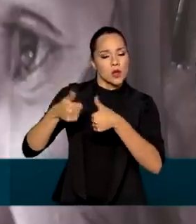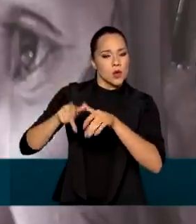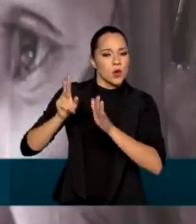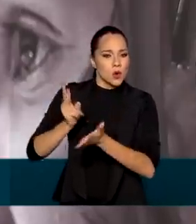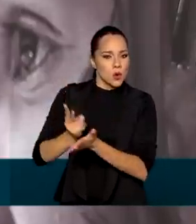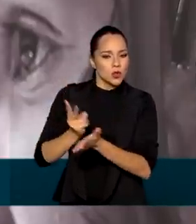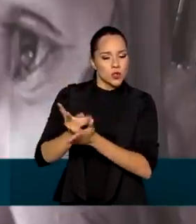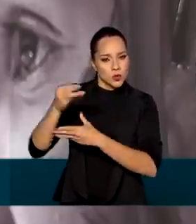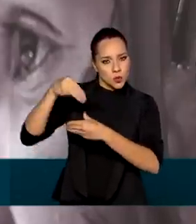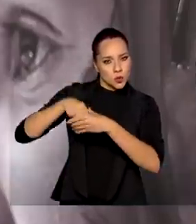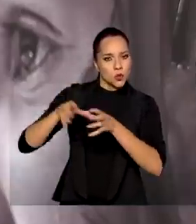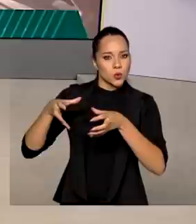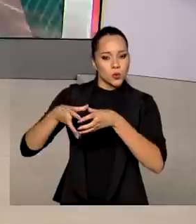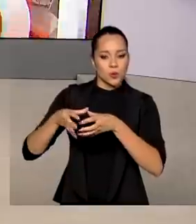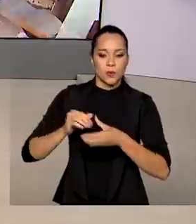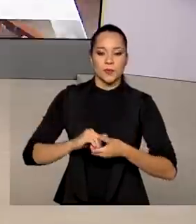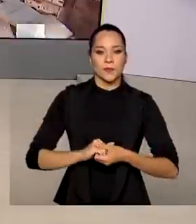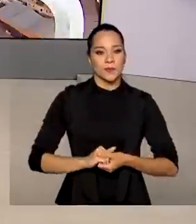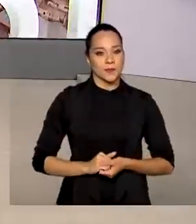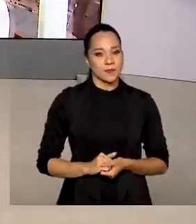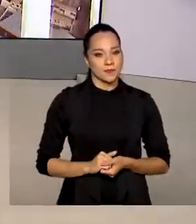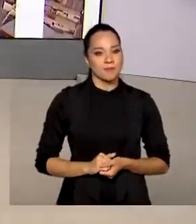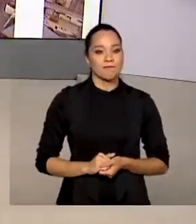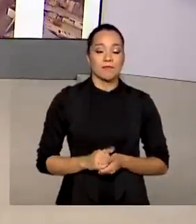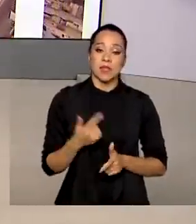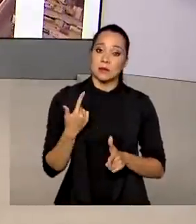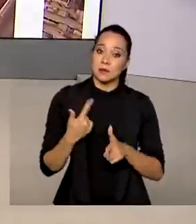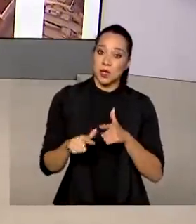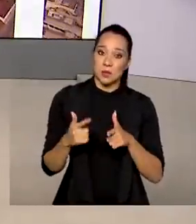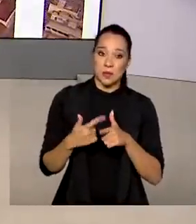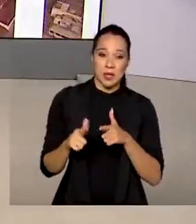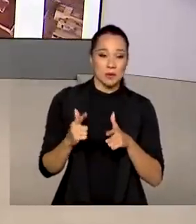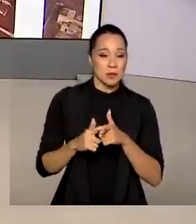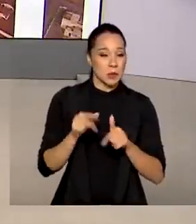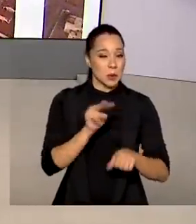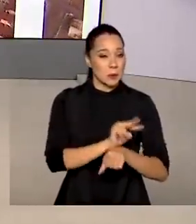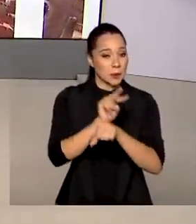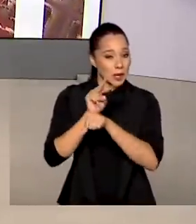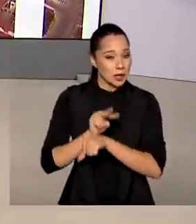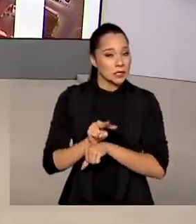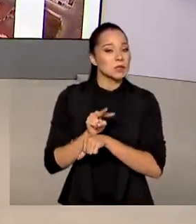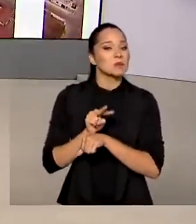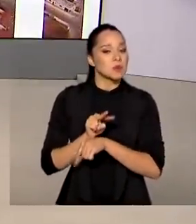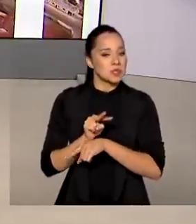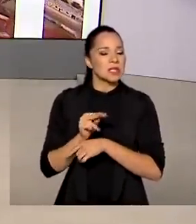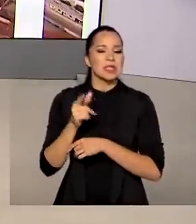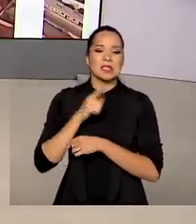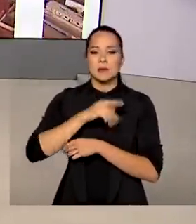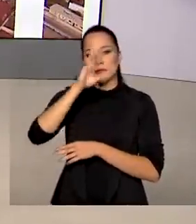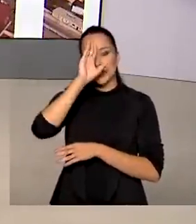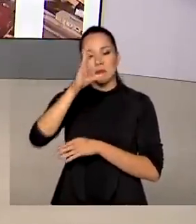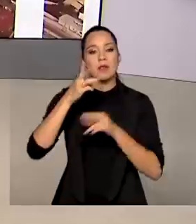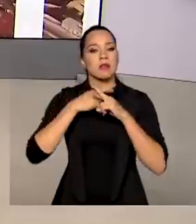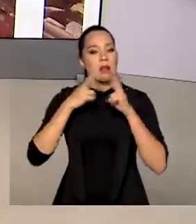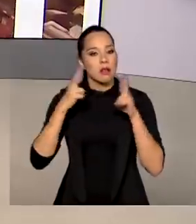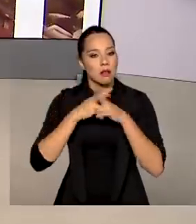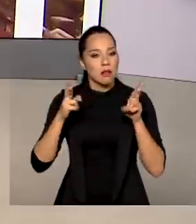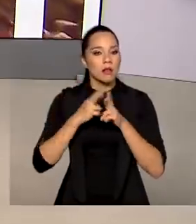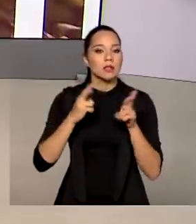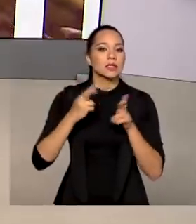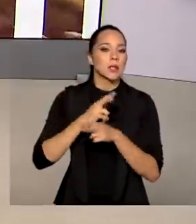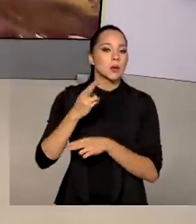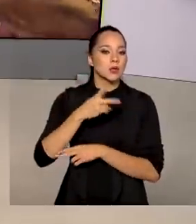internamente. Problemas com o crédito consignado estão entre as principais reclamações de